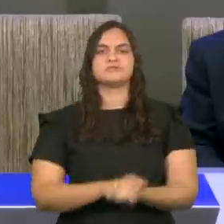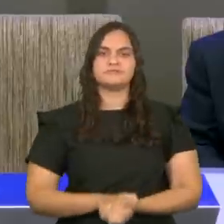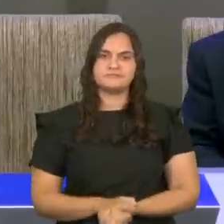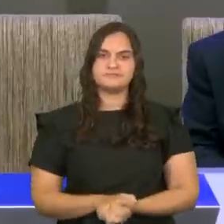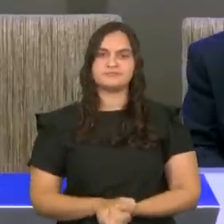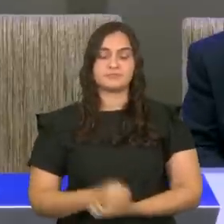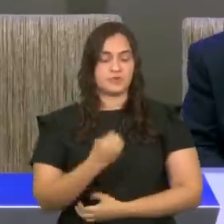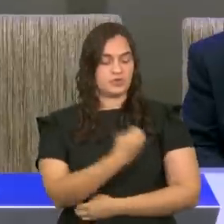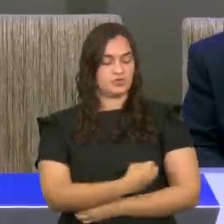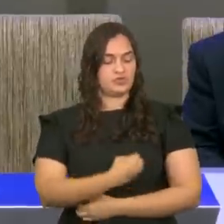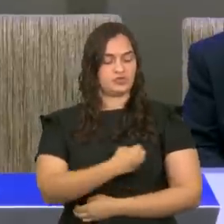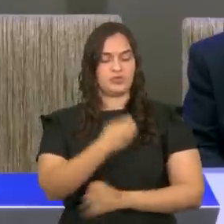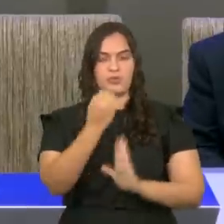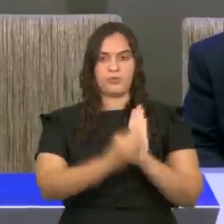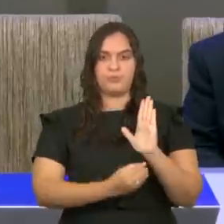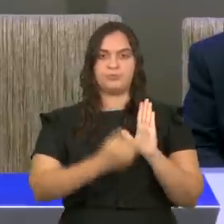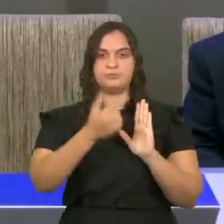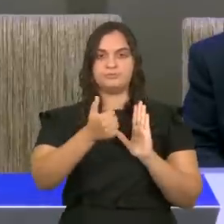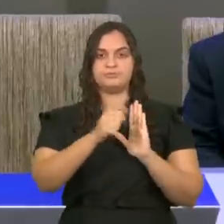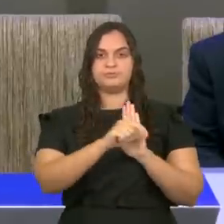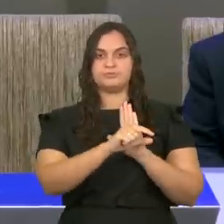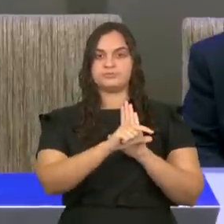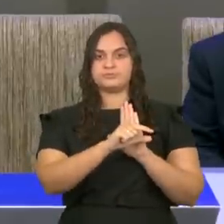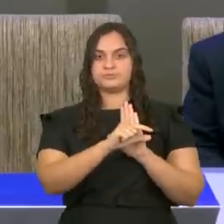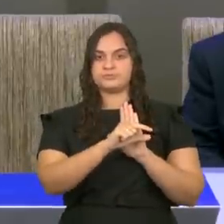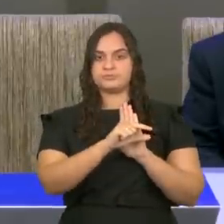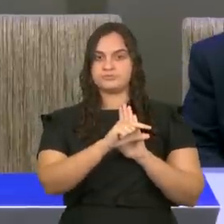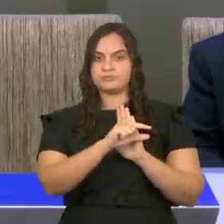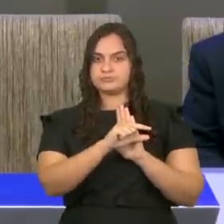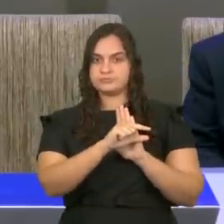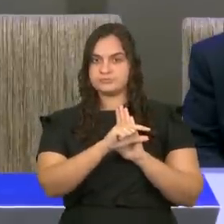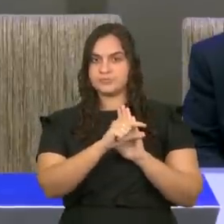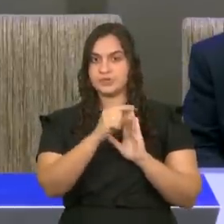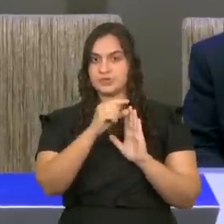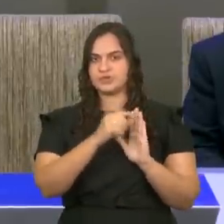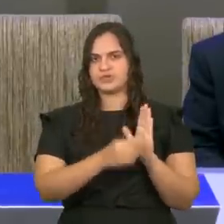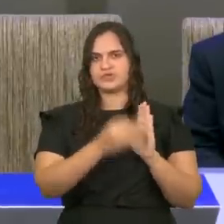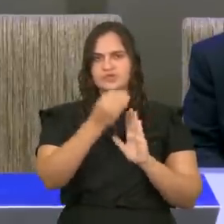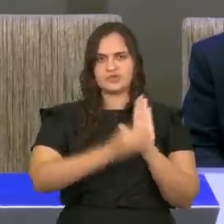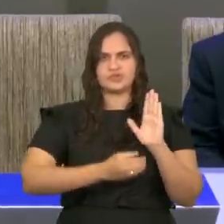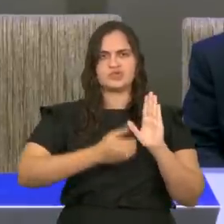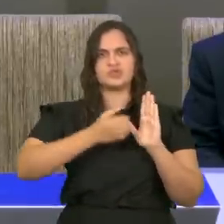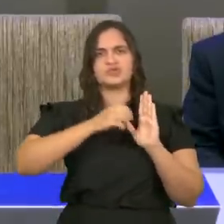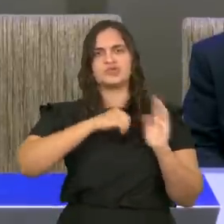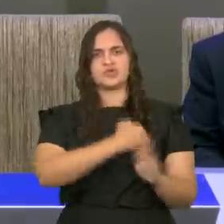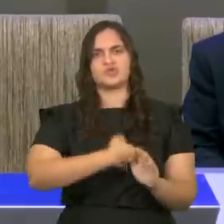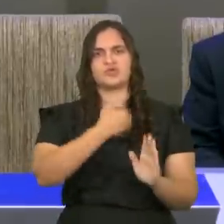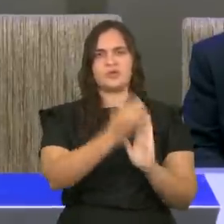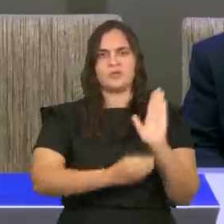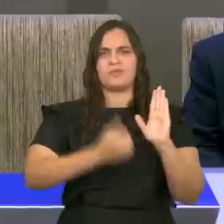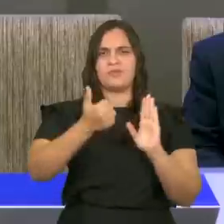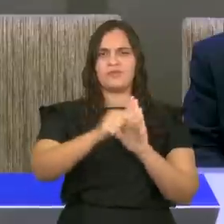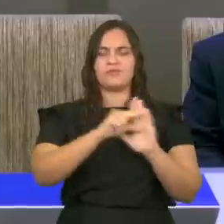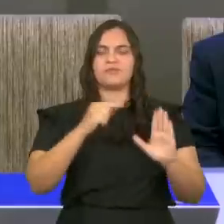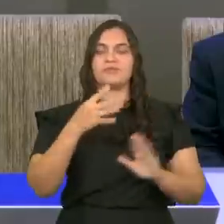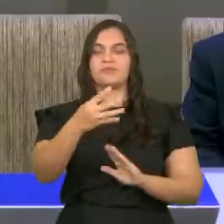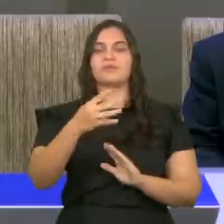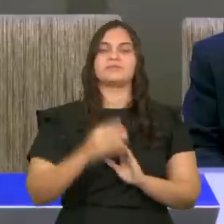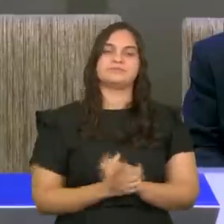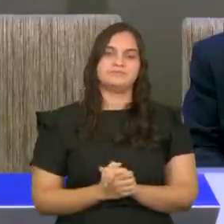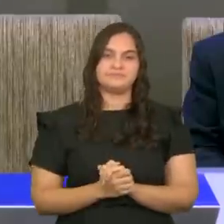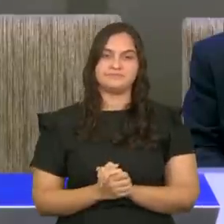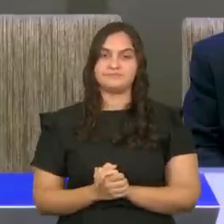João, capítulo 1, versículo 4, a Bíblia diz assim, nele estava a vida